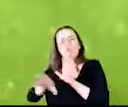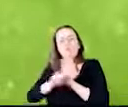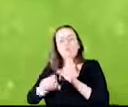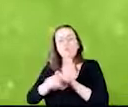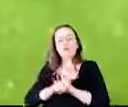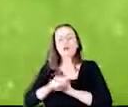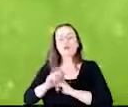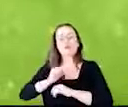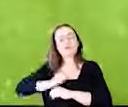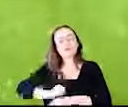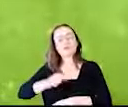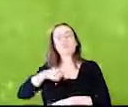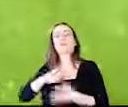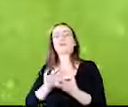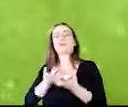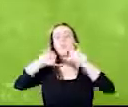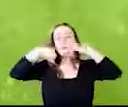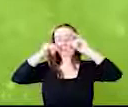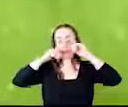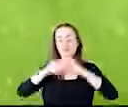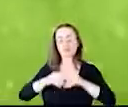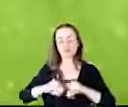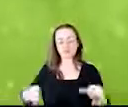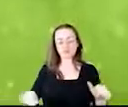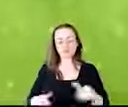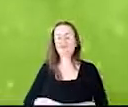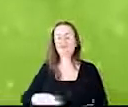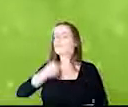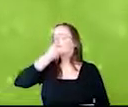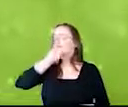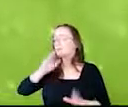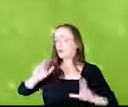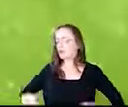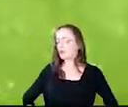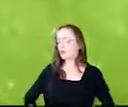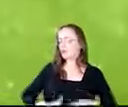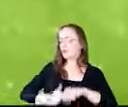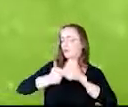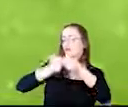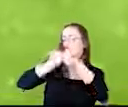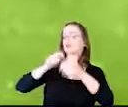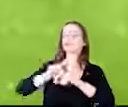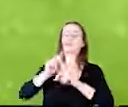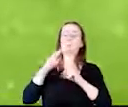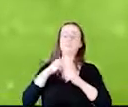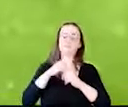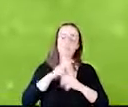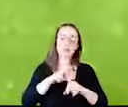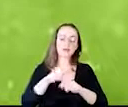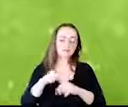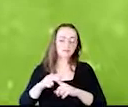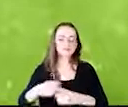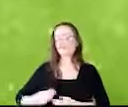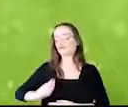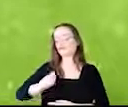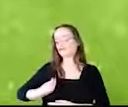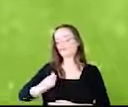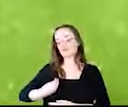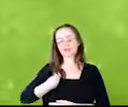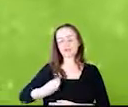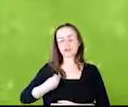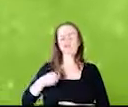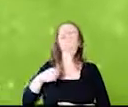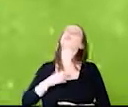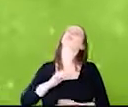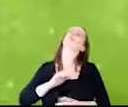gado no solo. E isso é muito bom para a recuperação do solo, a manutenção da vida no solo, a biodiversidade e tudo